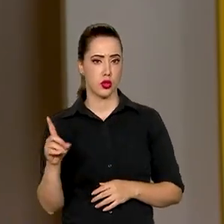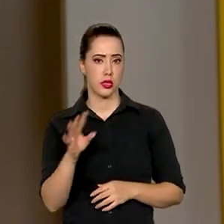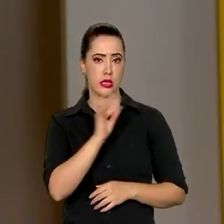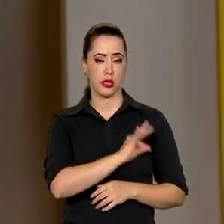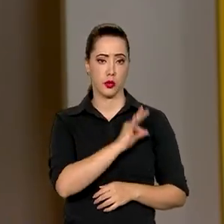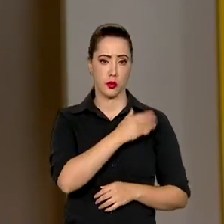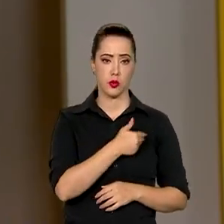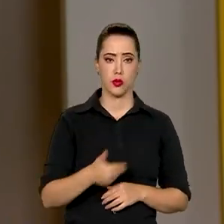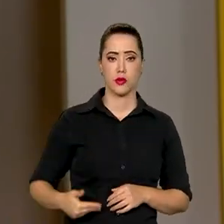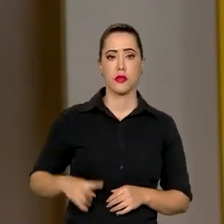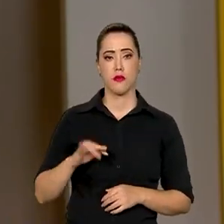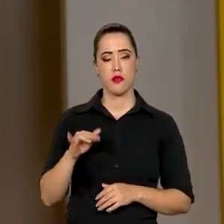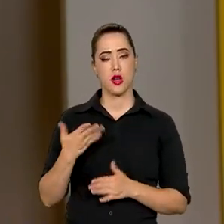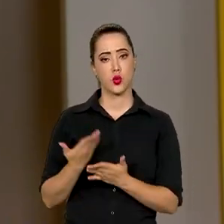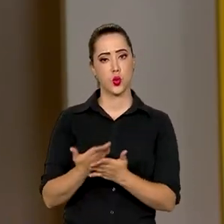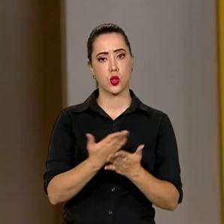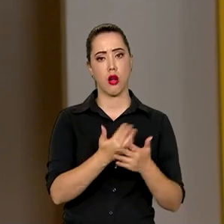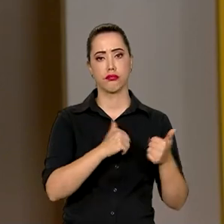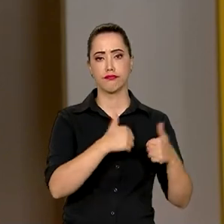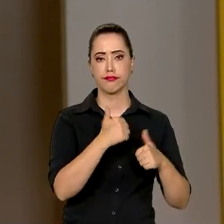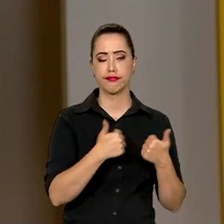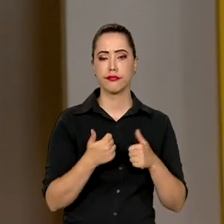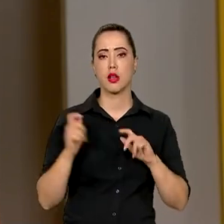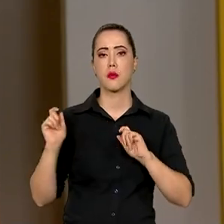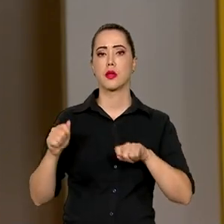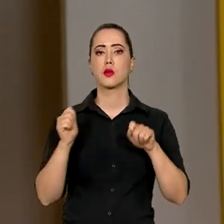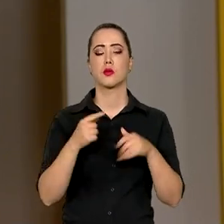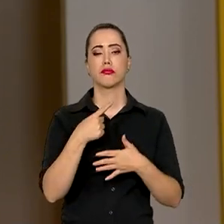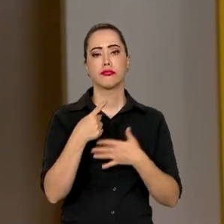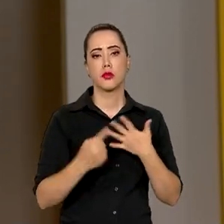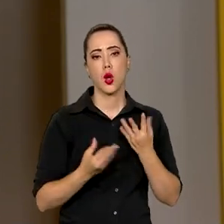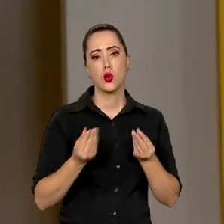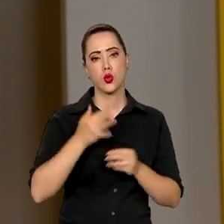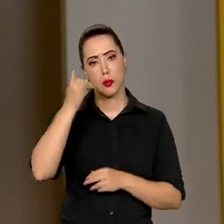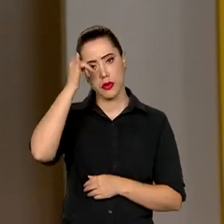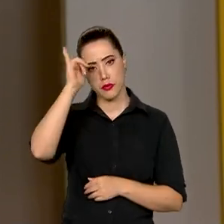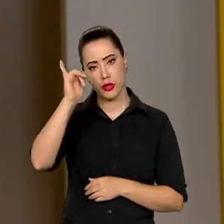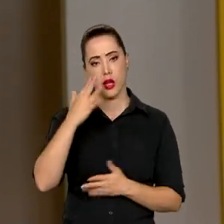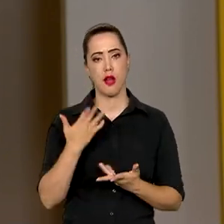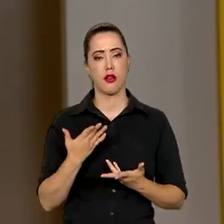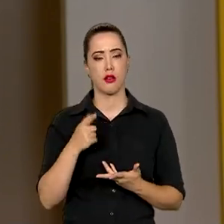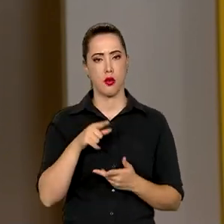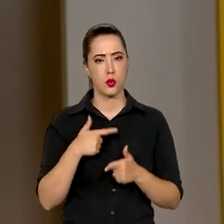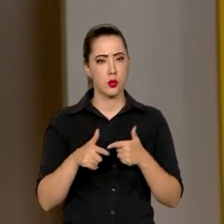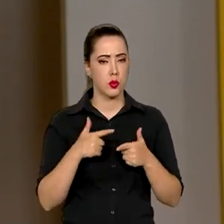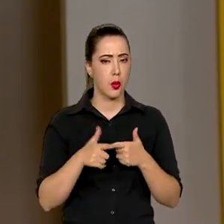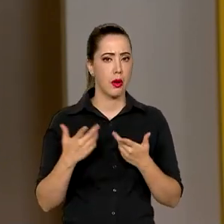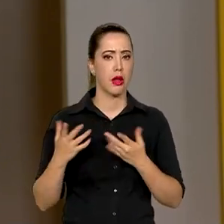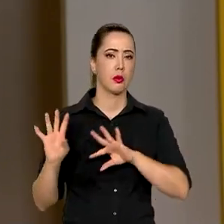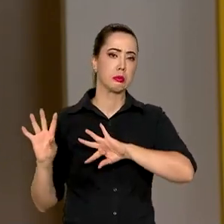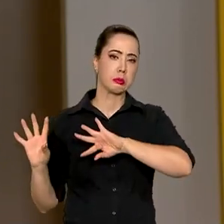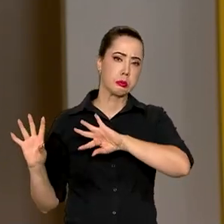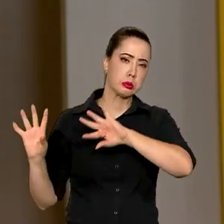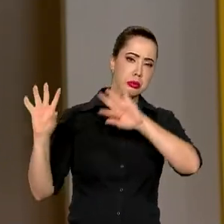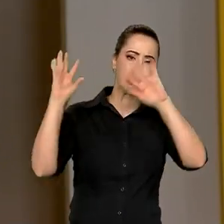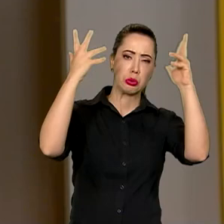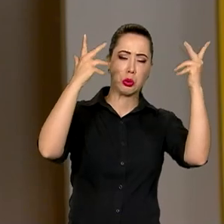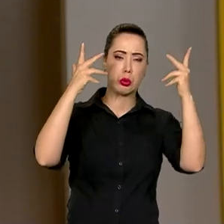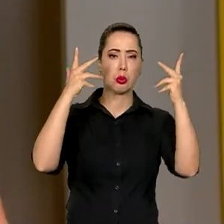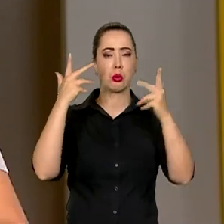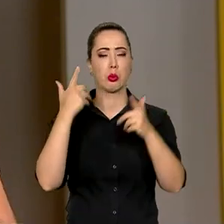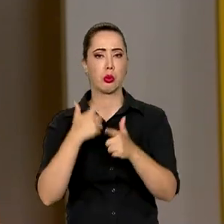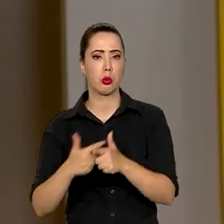técnicos do governo vão analisar cenários para indicar medidas de prevenção para o enfrentamento dos efeitos dos desastres